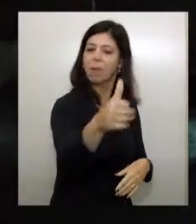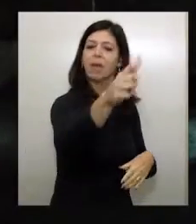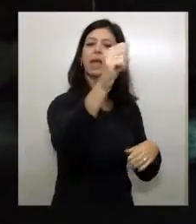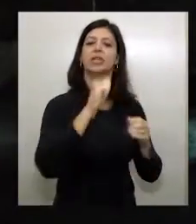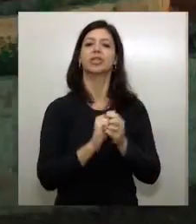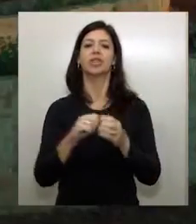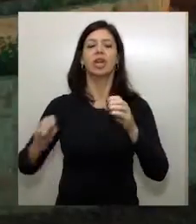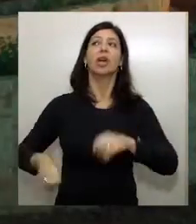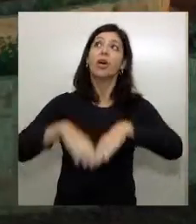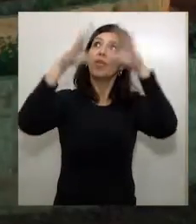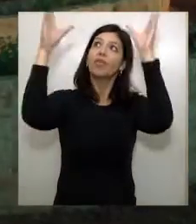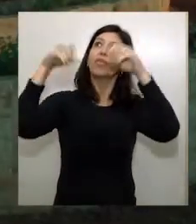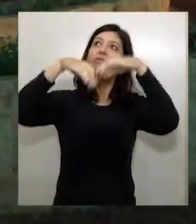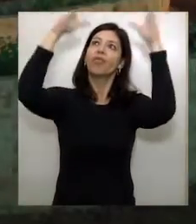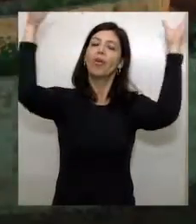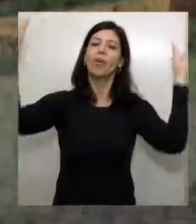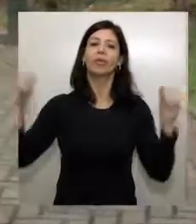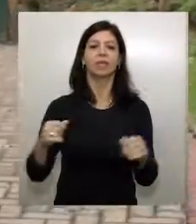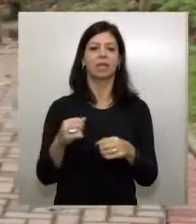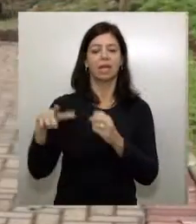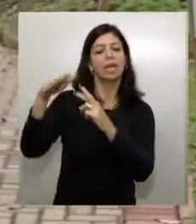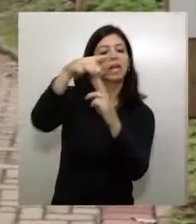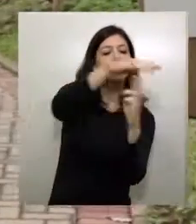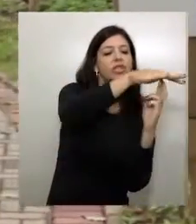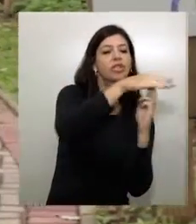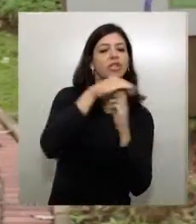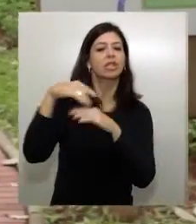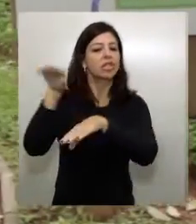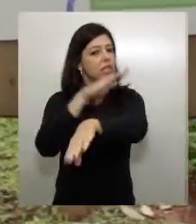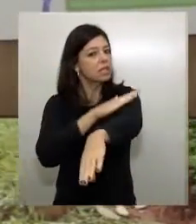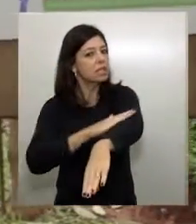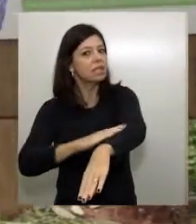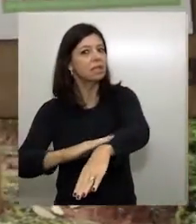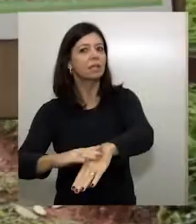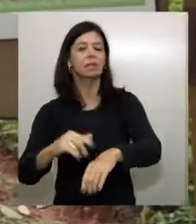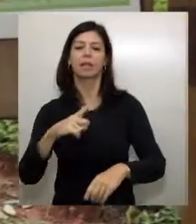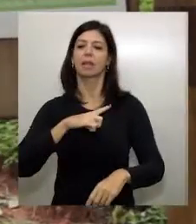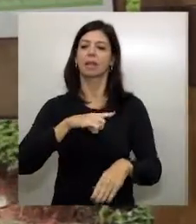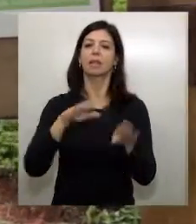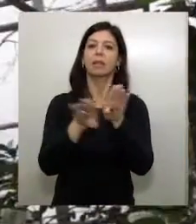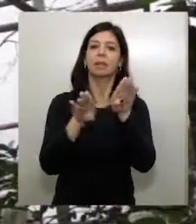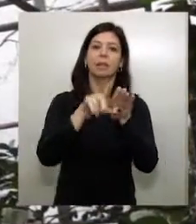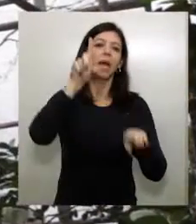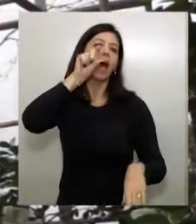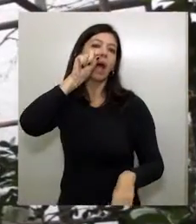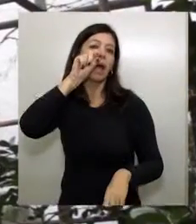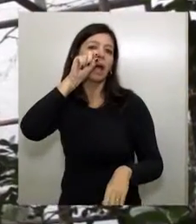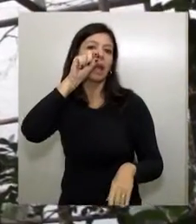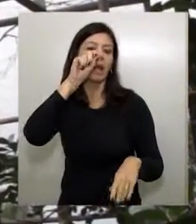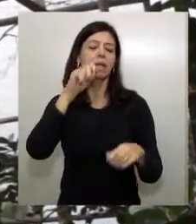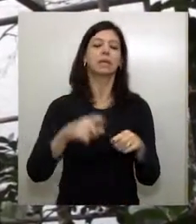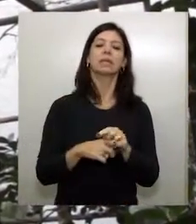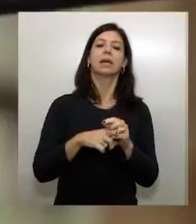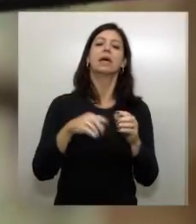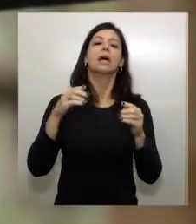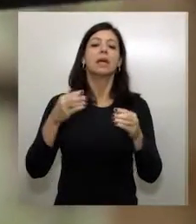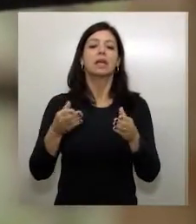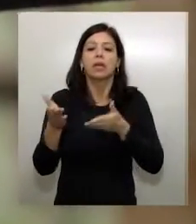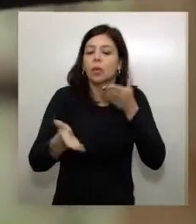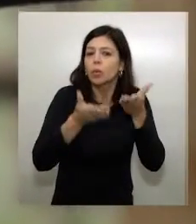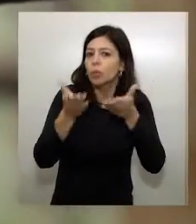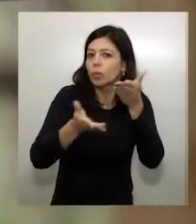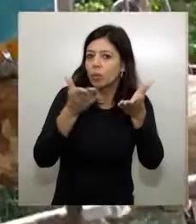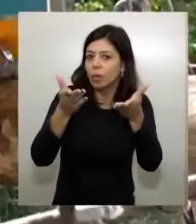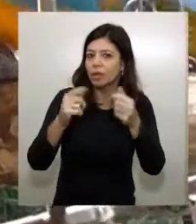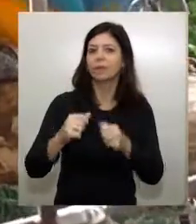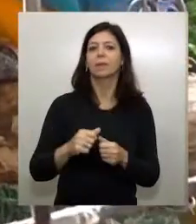interativa e jardim sensorial. No lago também funciona o projeto Pro Arara, um centro de reabilitação de aves